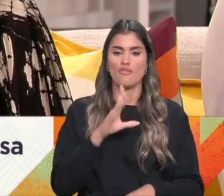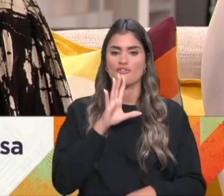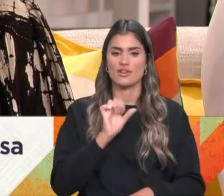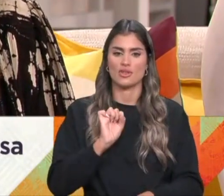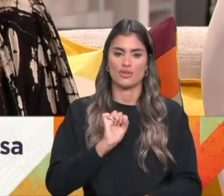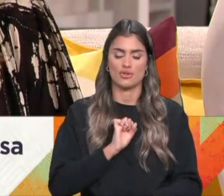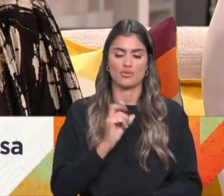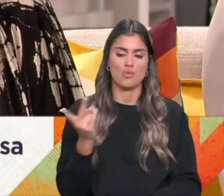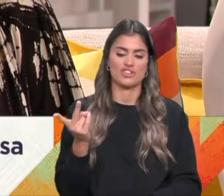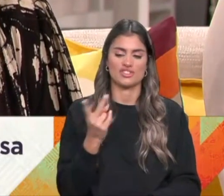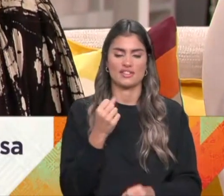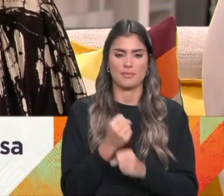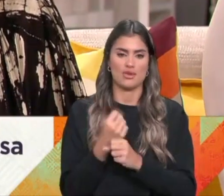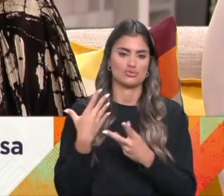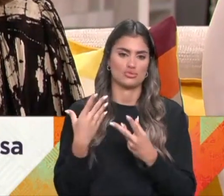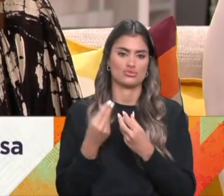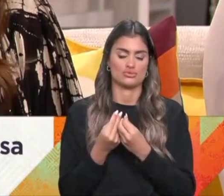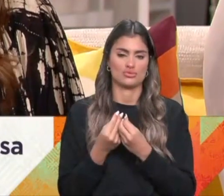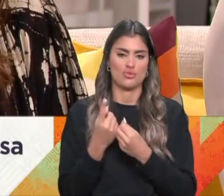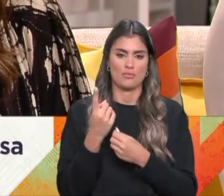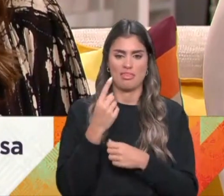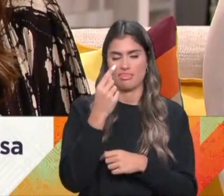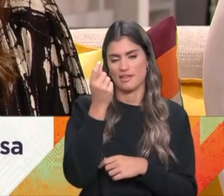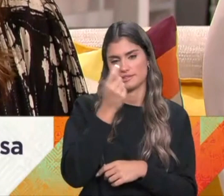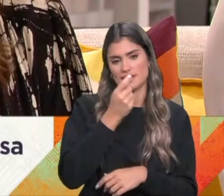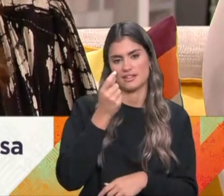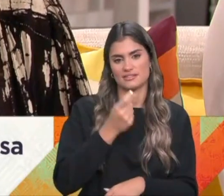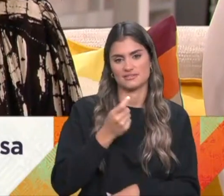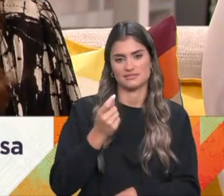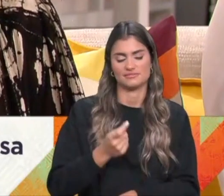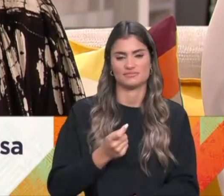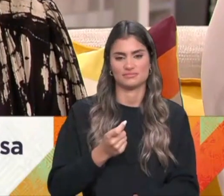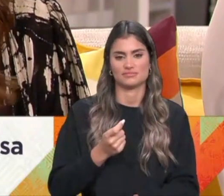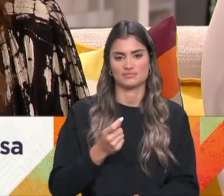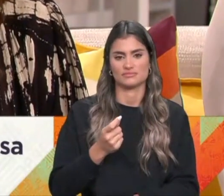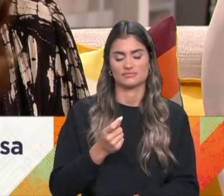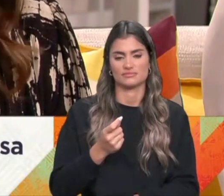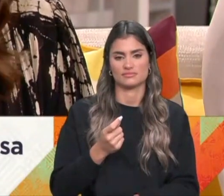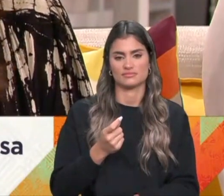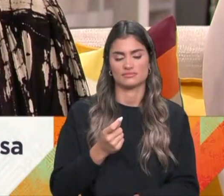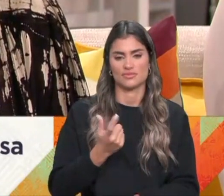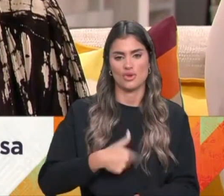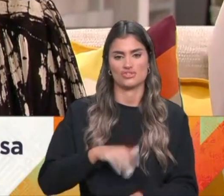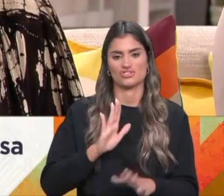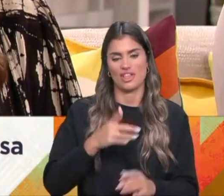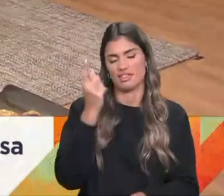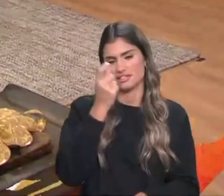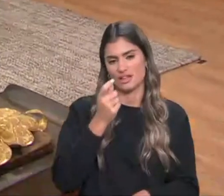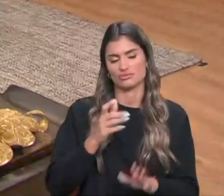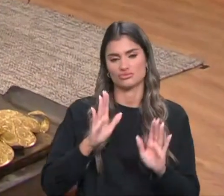comigo já. Boa. E uma delas é designer. E por isso mesmo já temos desenhos mais